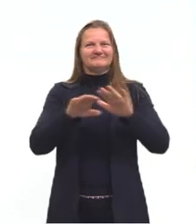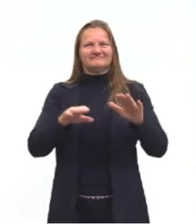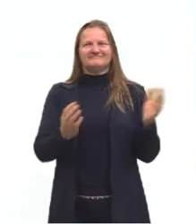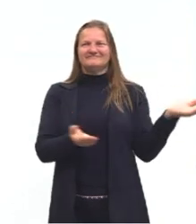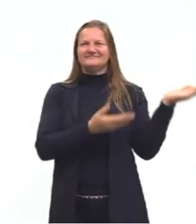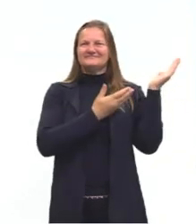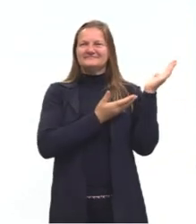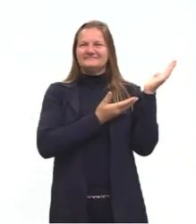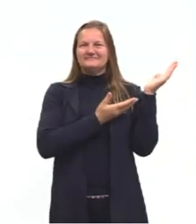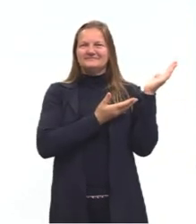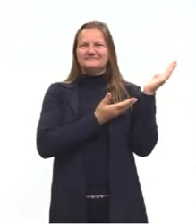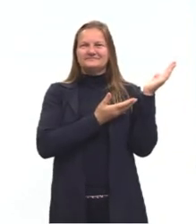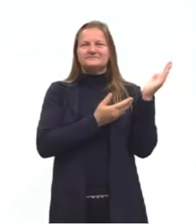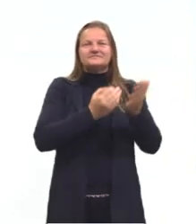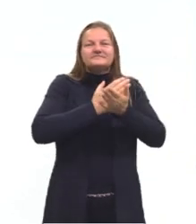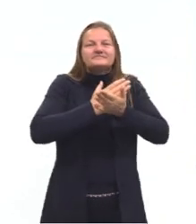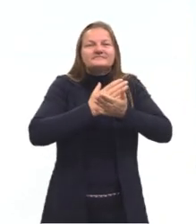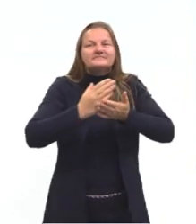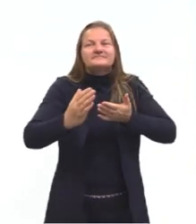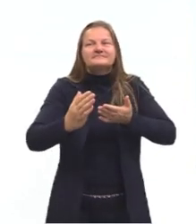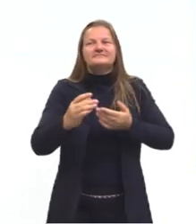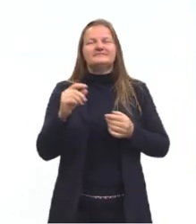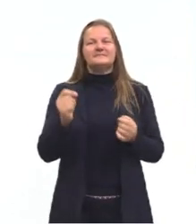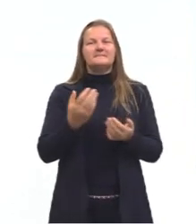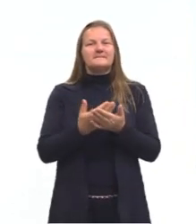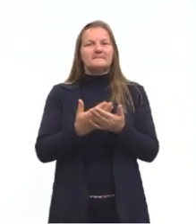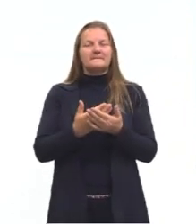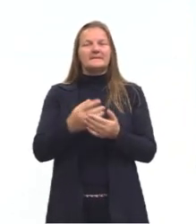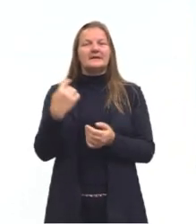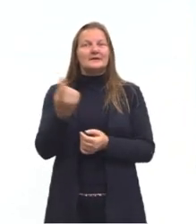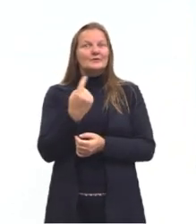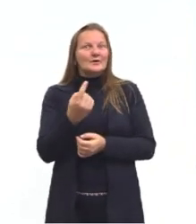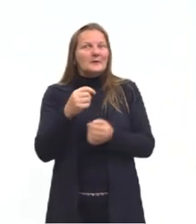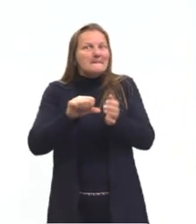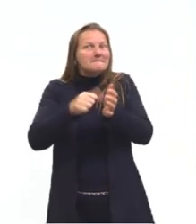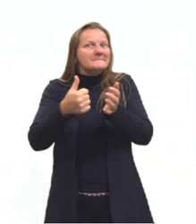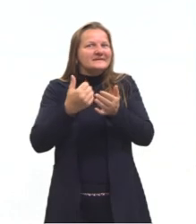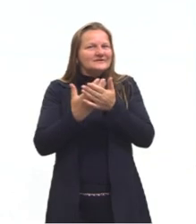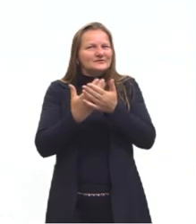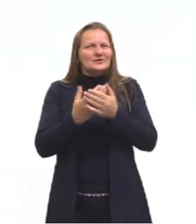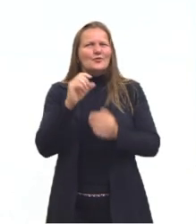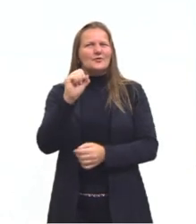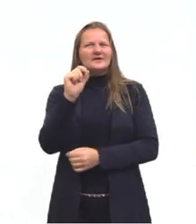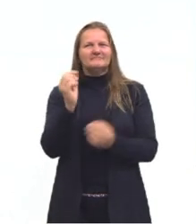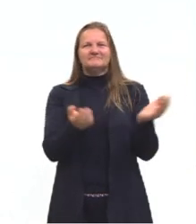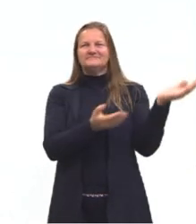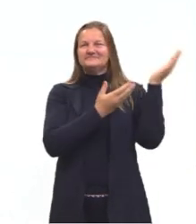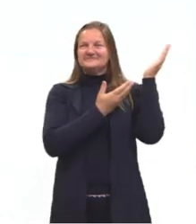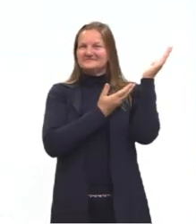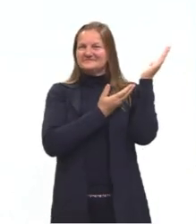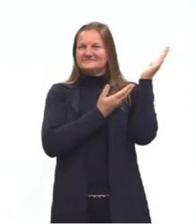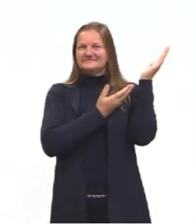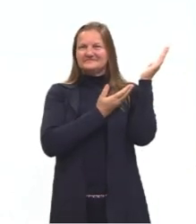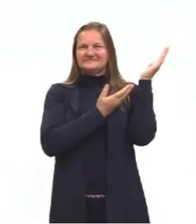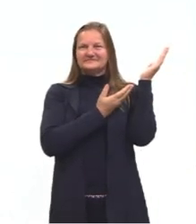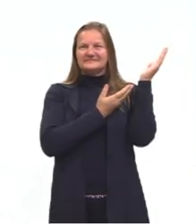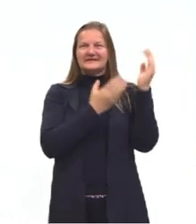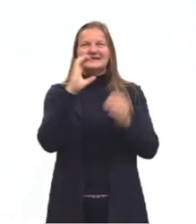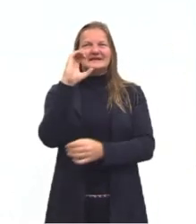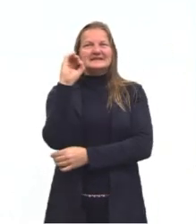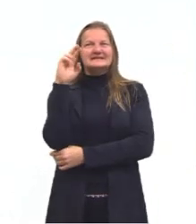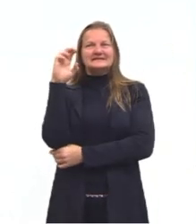Para a gente dar início então na nossa aula, nós vamos ver então aqui a circunferência. A